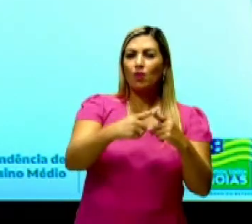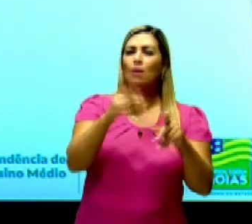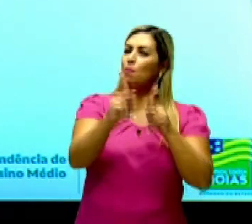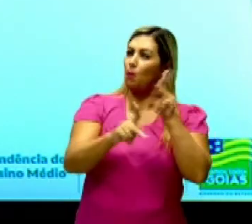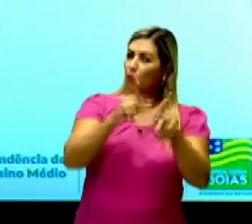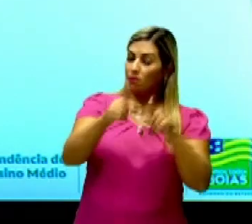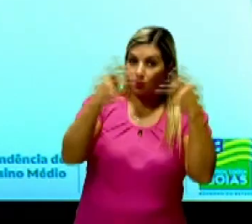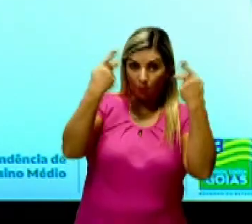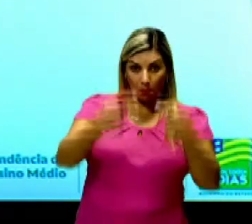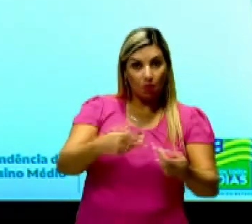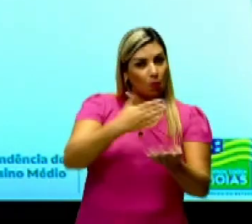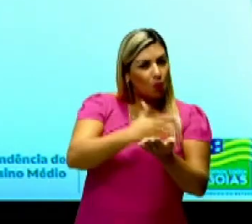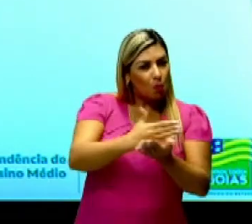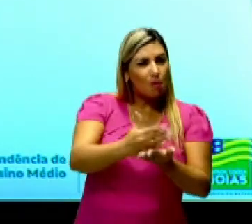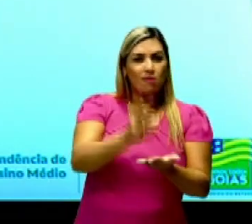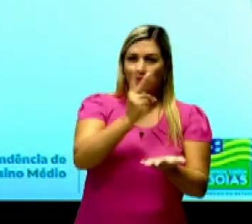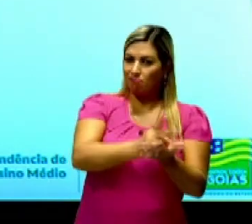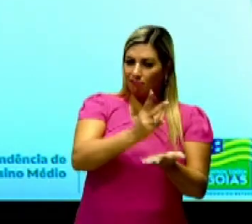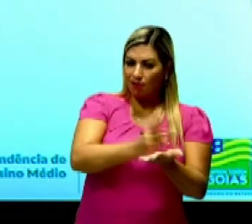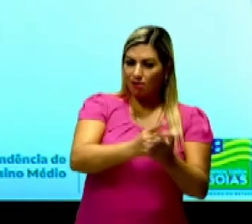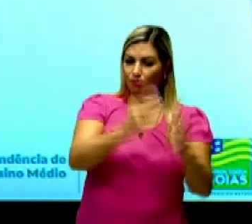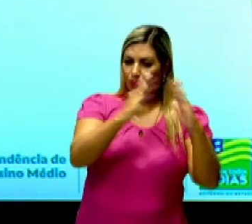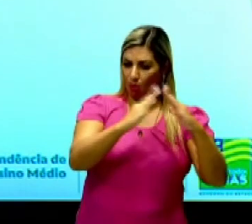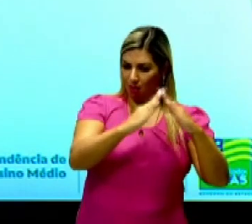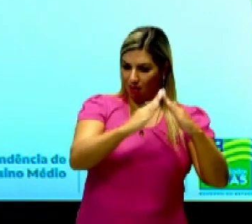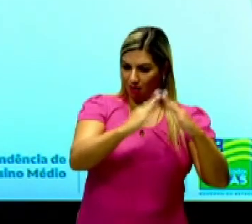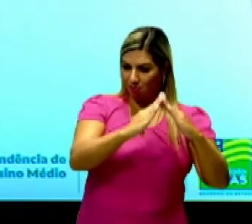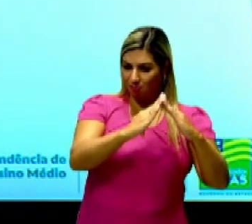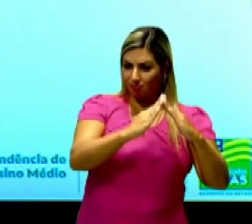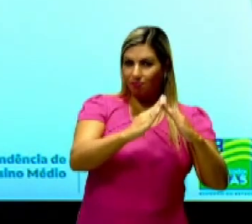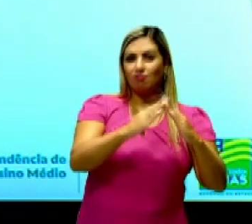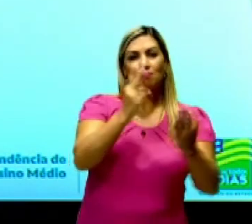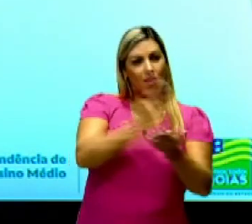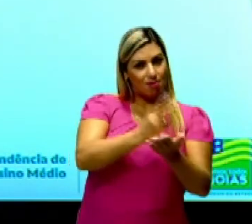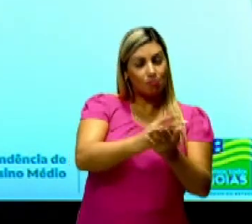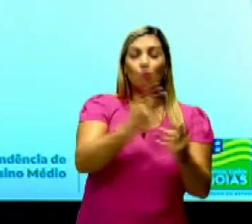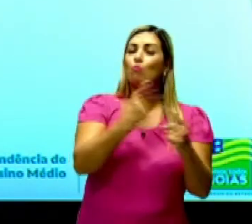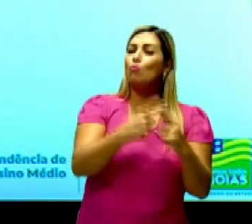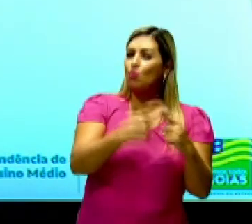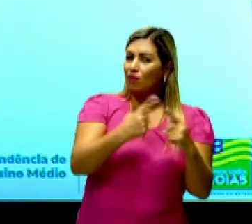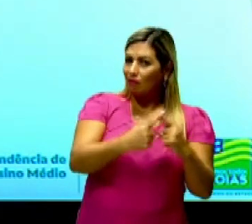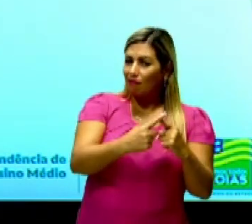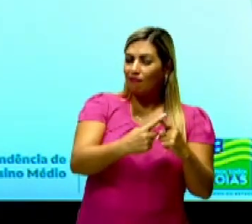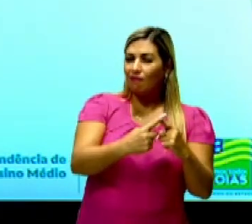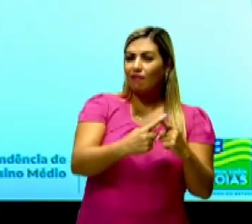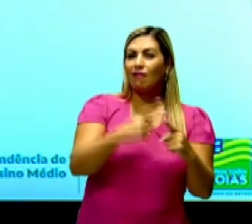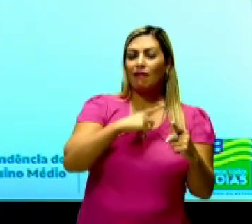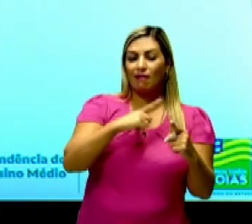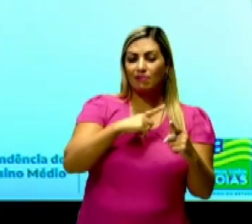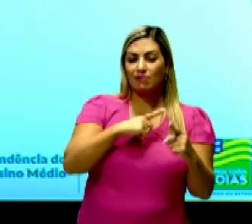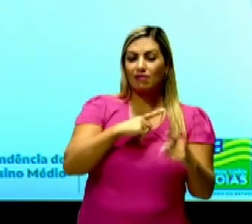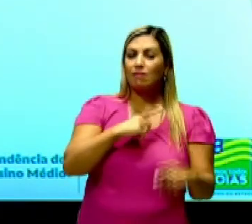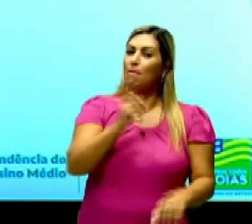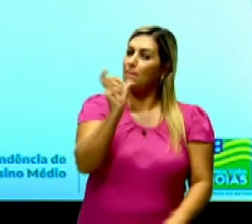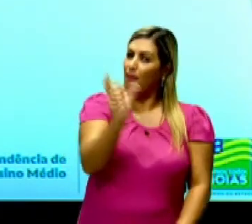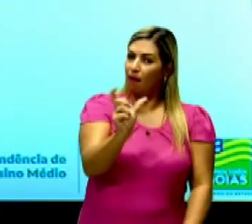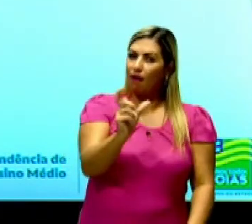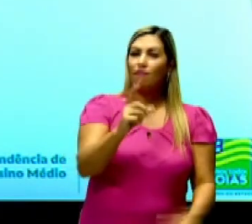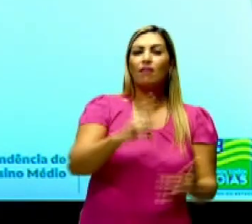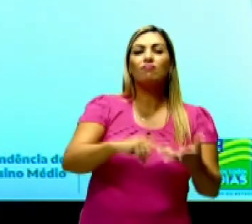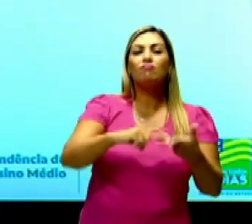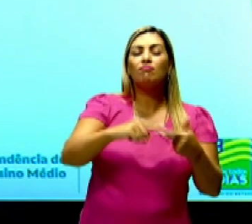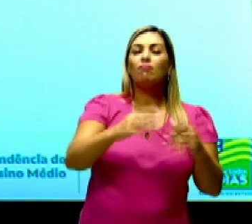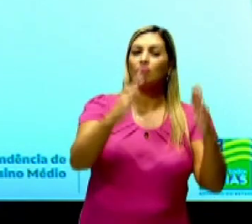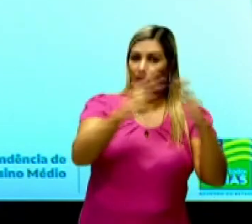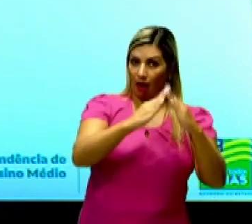humana, né? Os seres humanos começam a ficar fixos numa mesma terra, numa mesma propriedade? Justamente com esse termo aí, né? Esse elemento